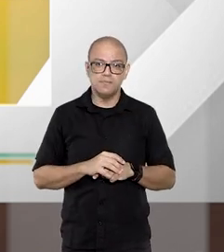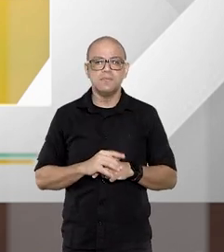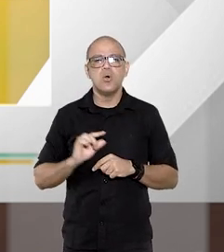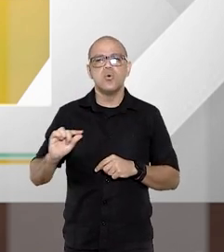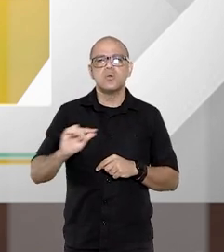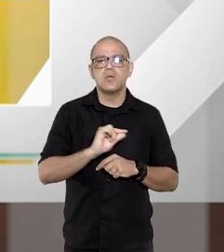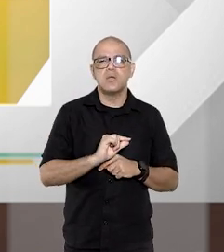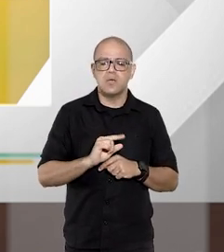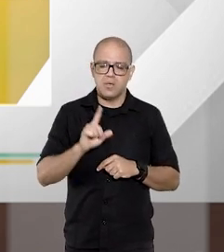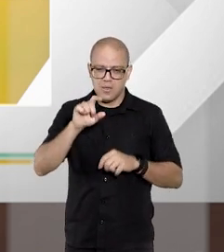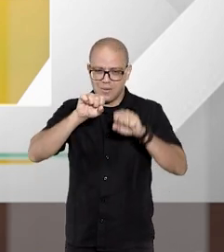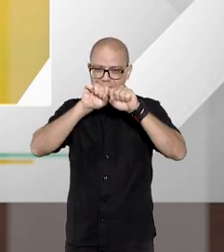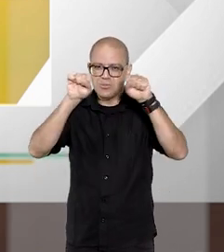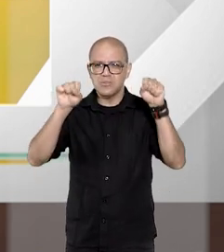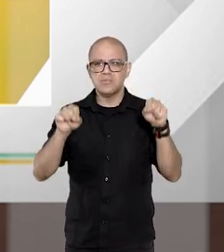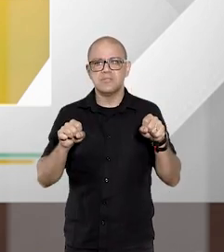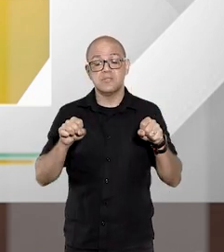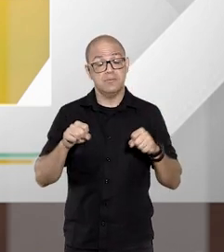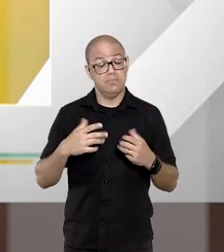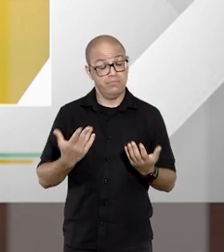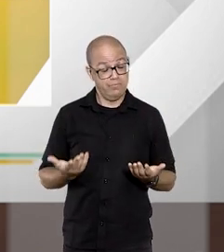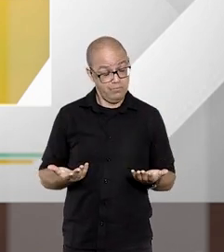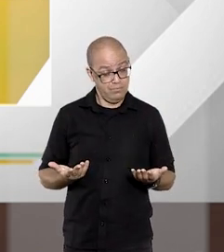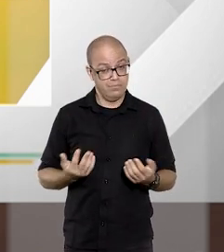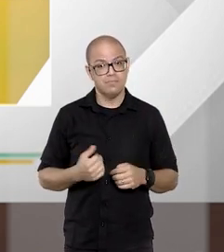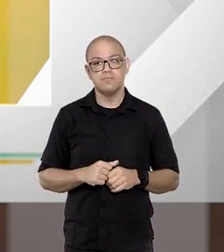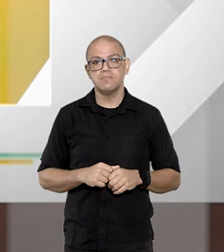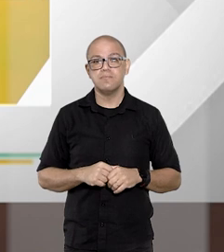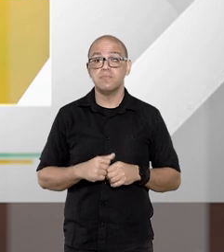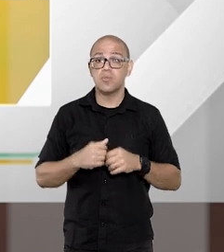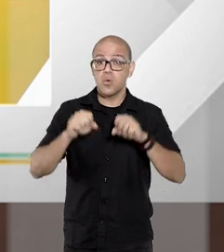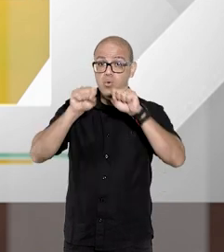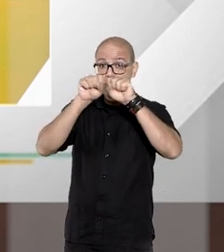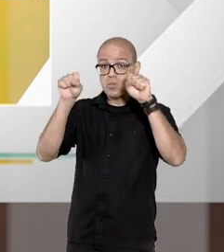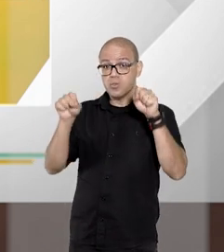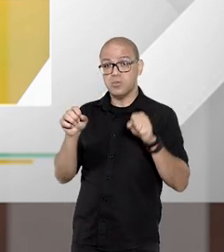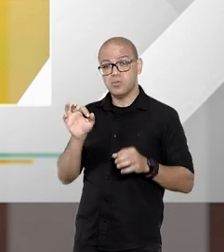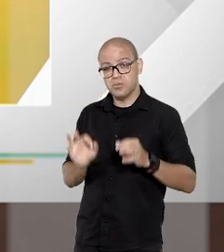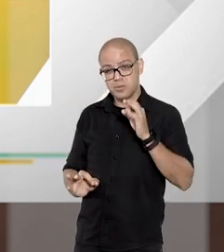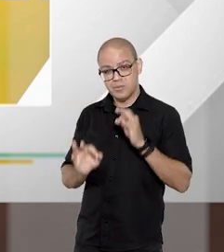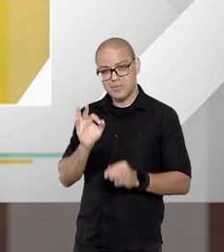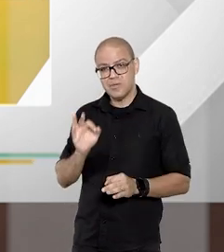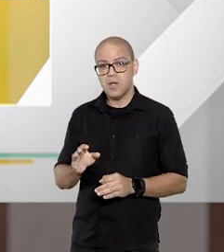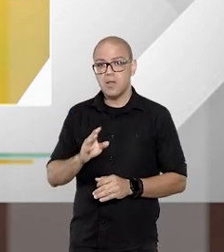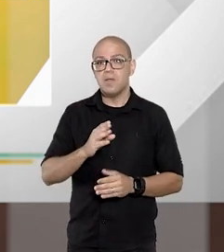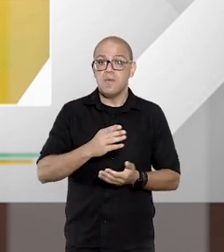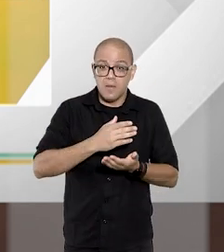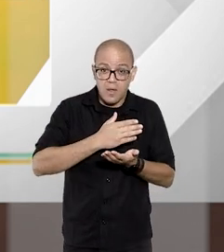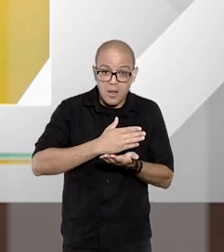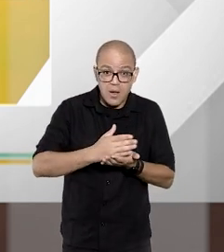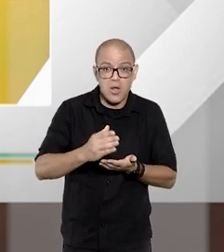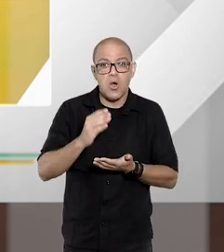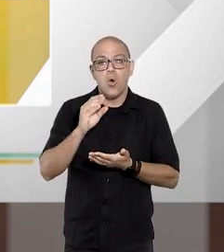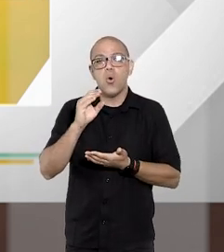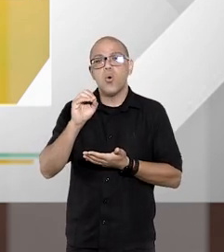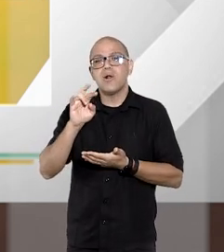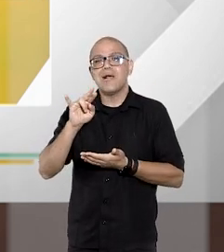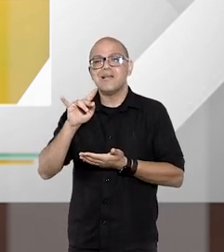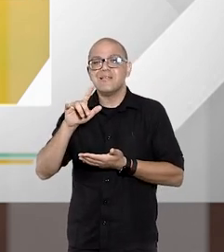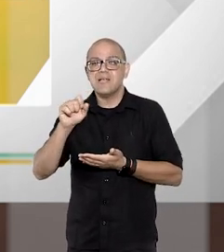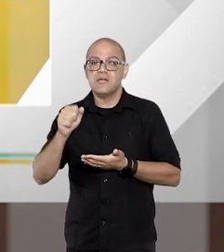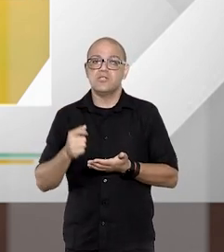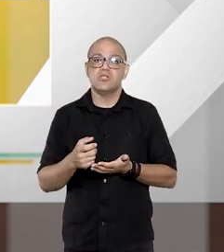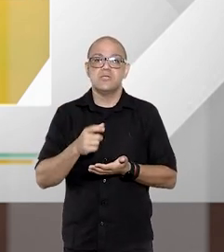é regente no sistema? Por um motivo muito simples. O sistema de juizado, ele tem como os princípios, oralidade,